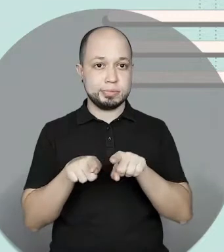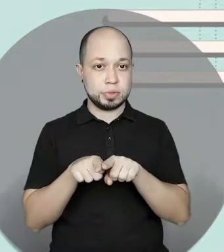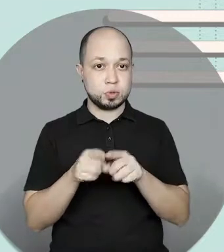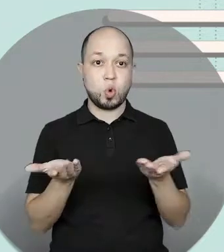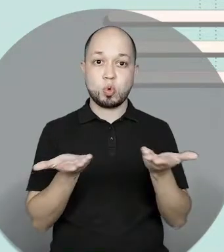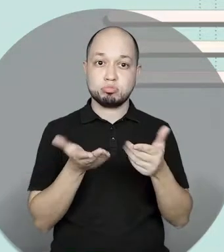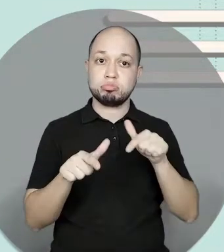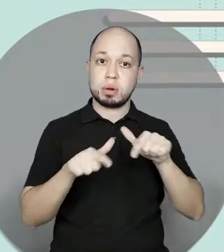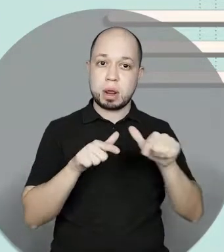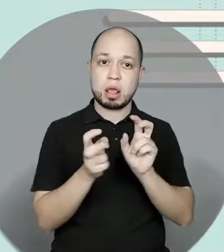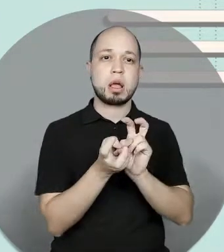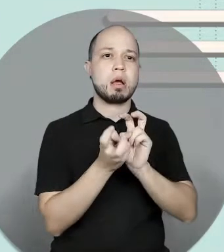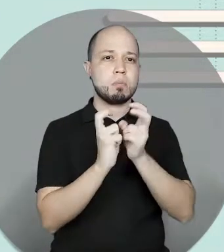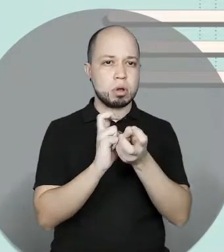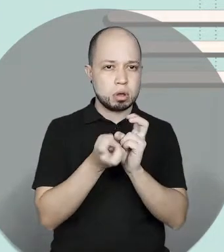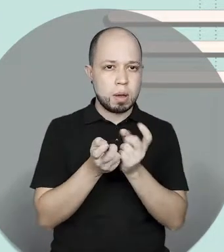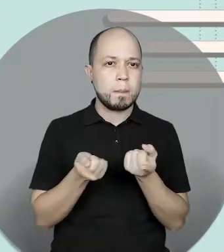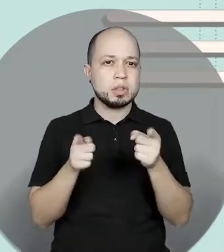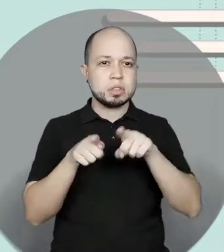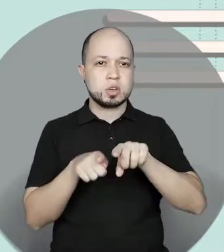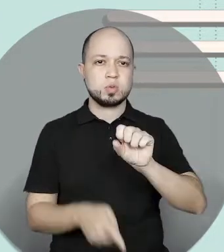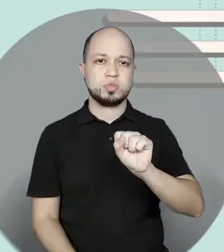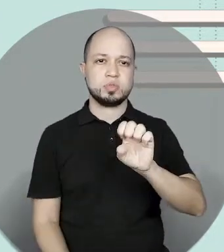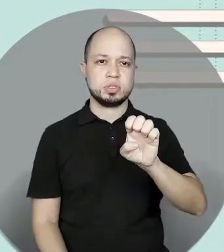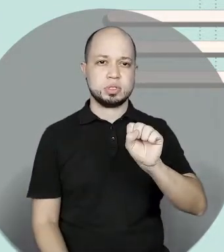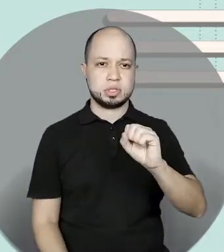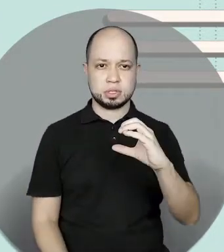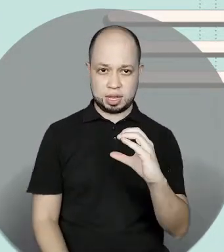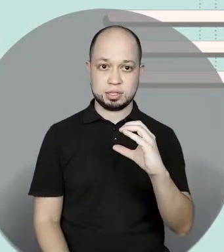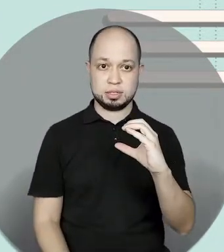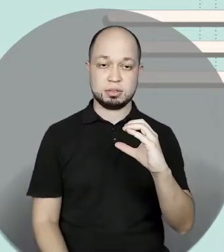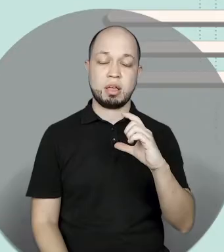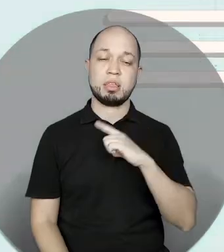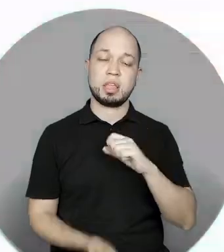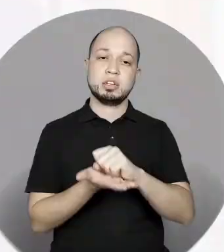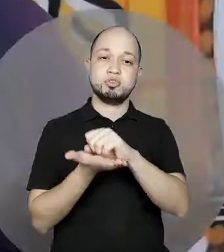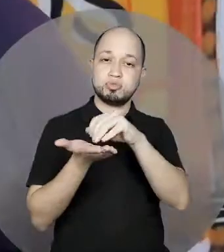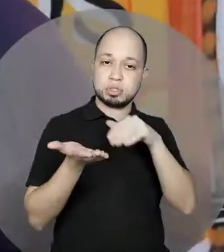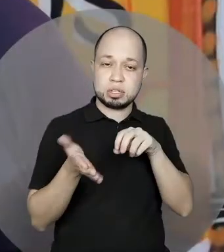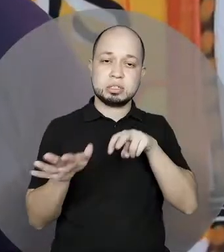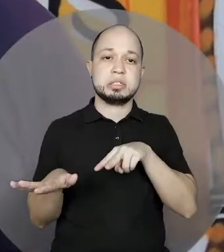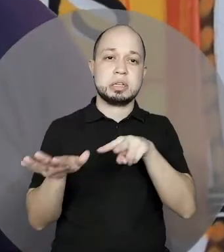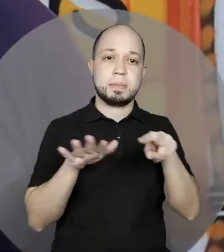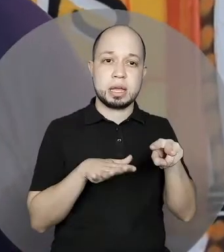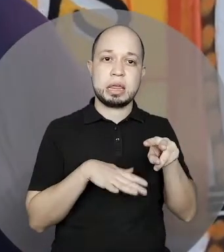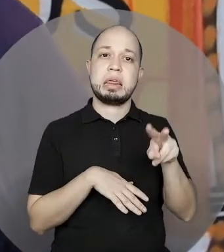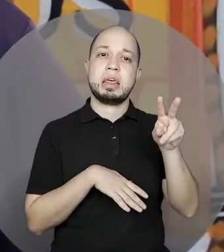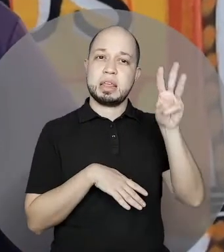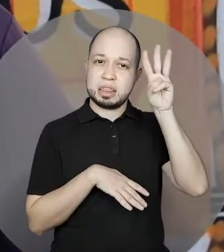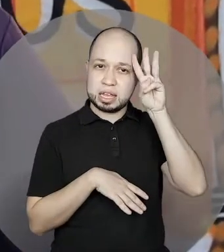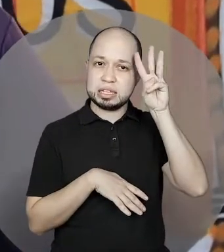capoeira, em parceria com o SESC. Nós temos atividades durante a semana, terças e quintas pela